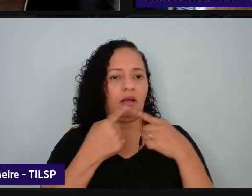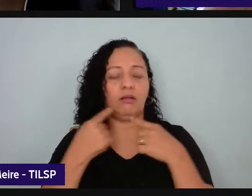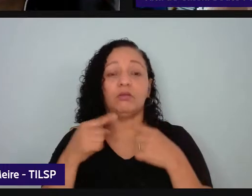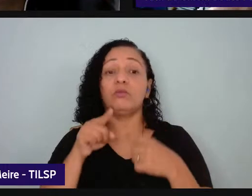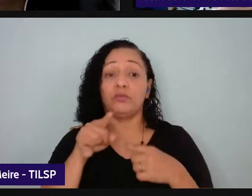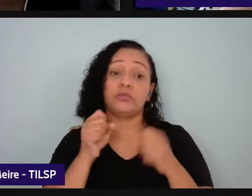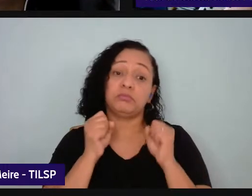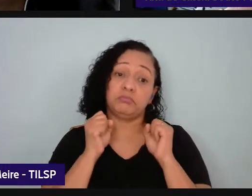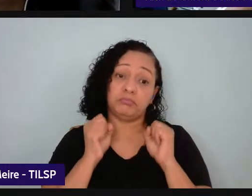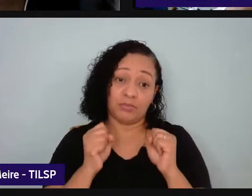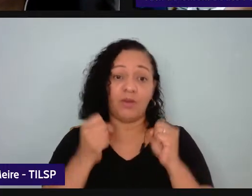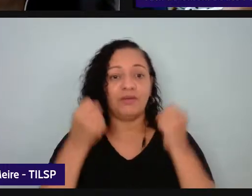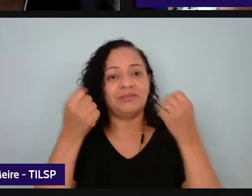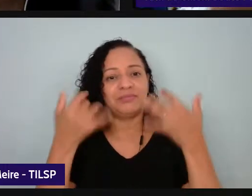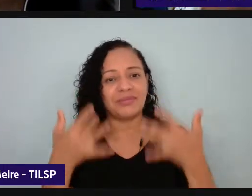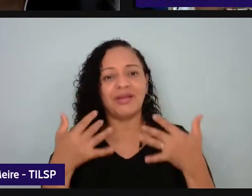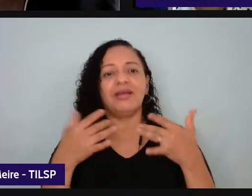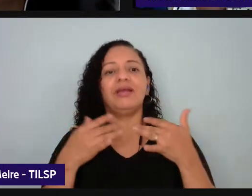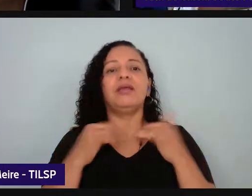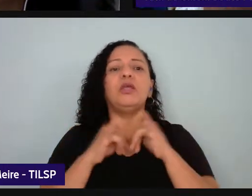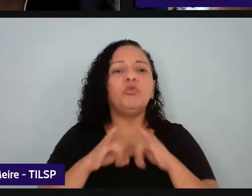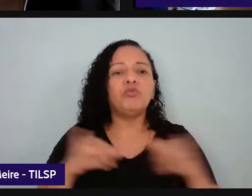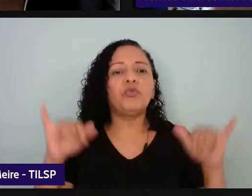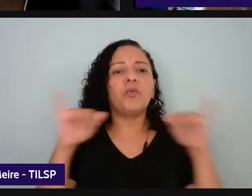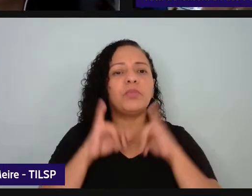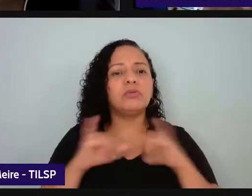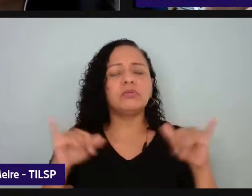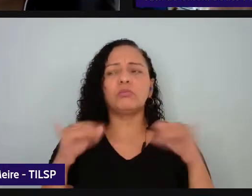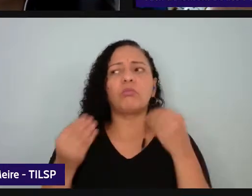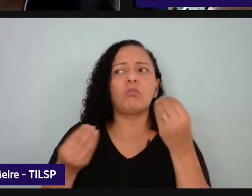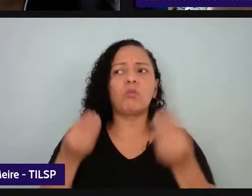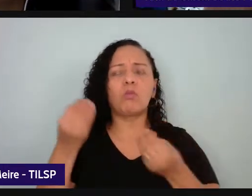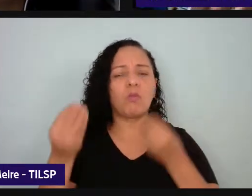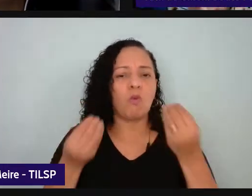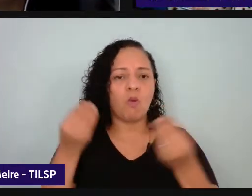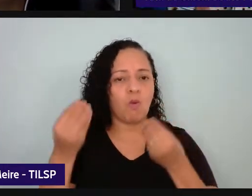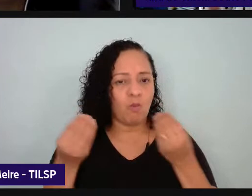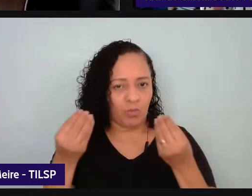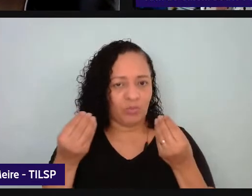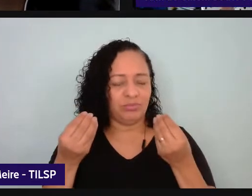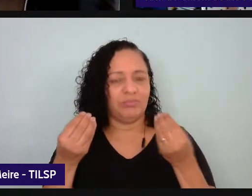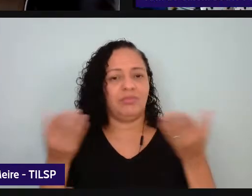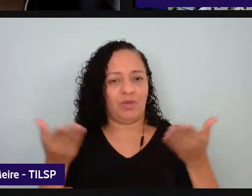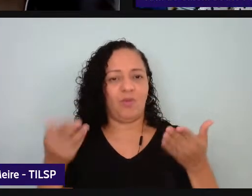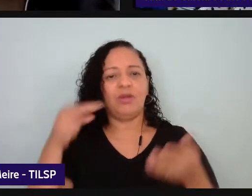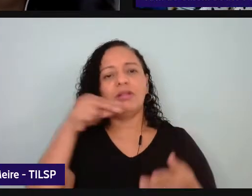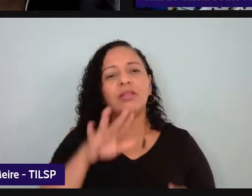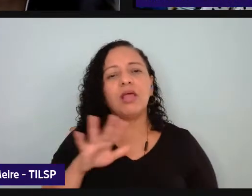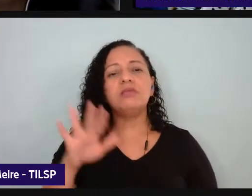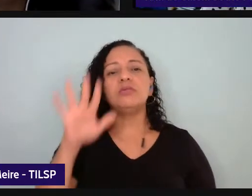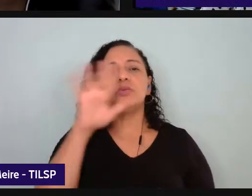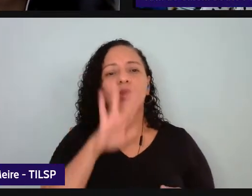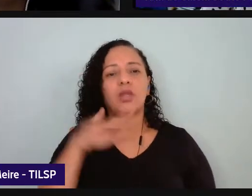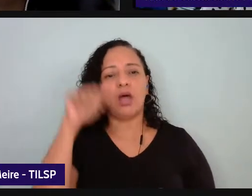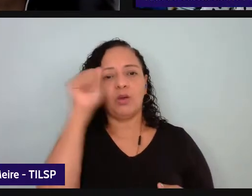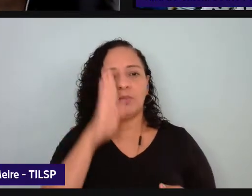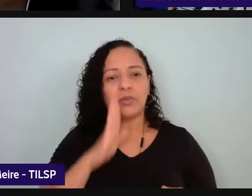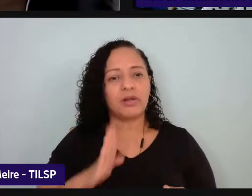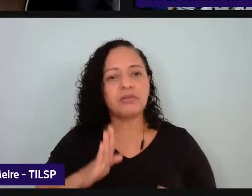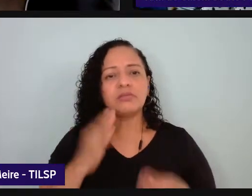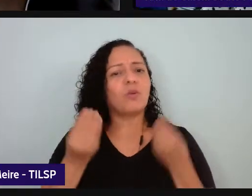tiver também alguma informação sobre como está nesse nível mais nacional a produção desses